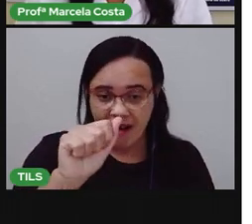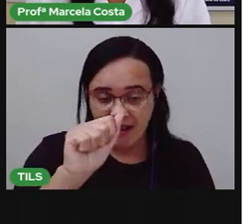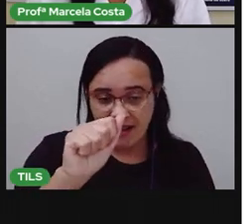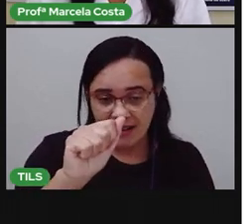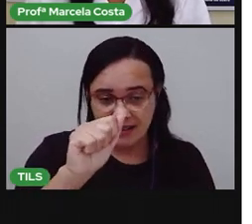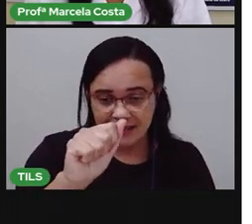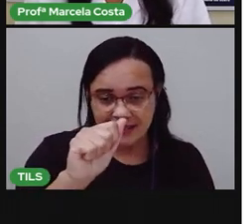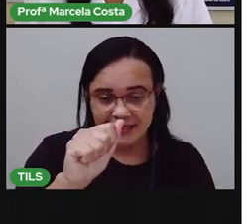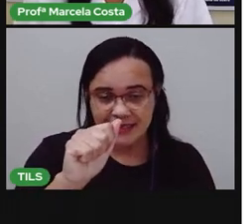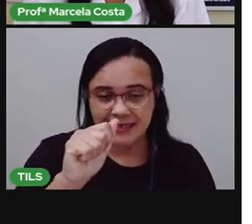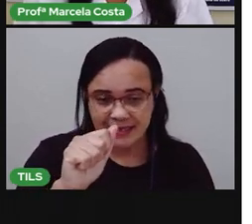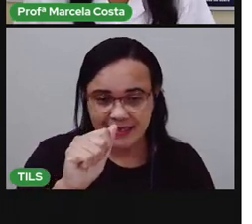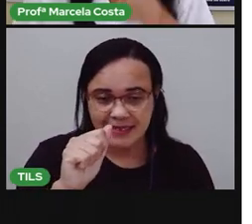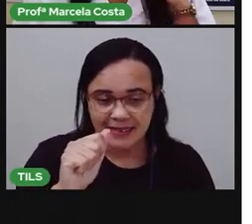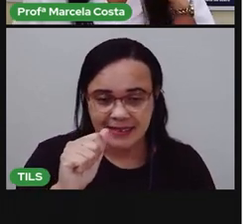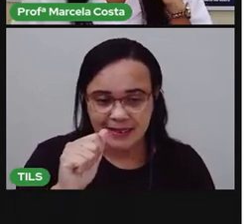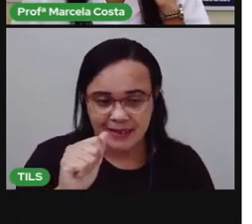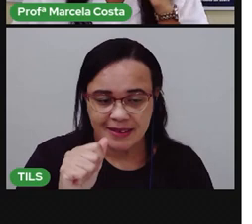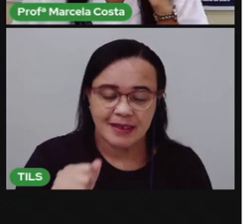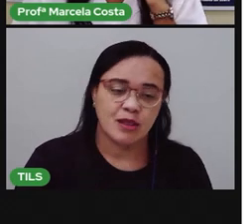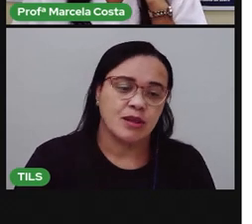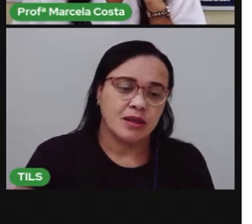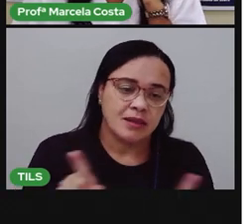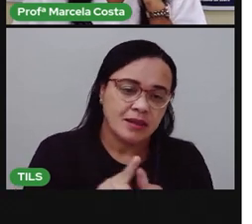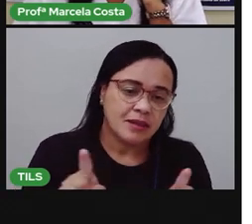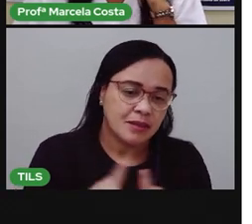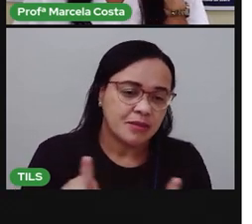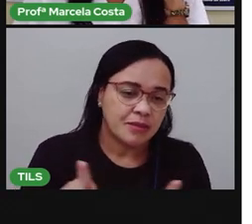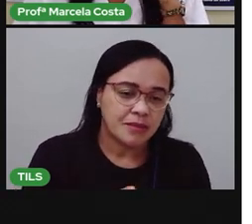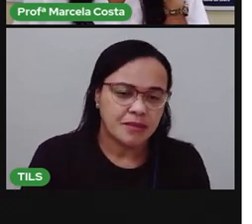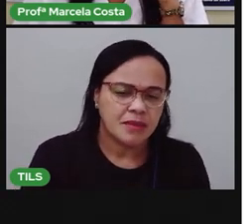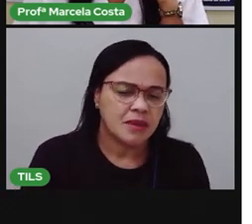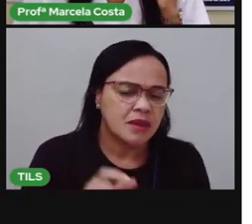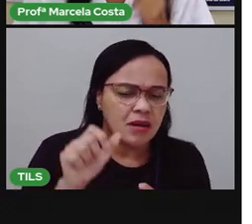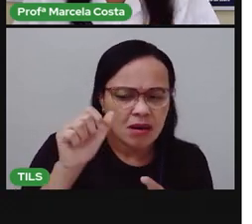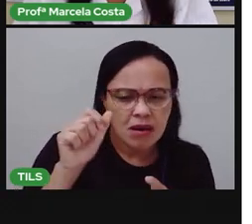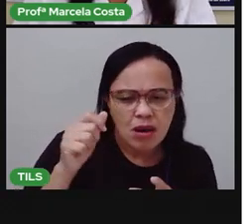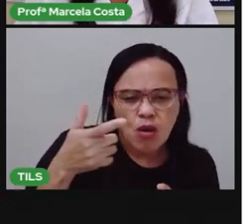Tem outra letra que você também escuta o som?